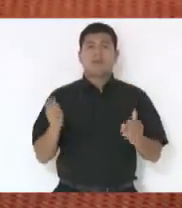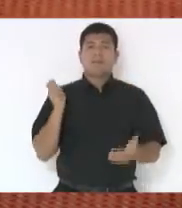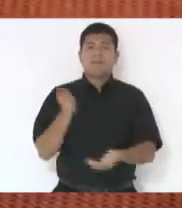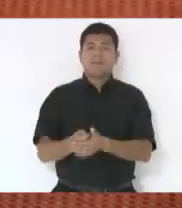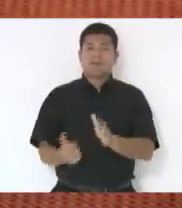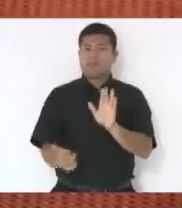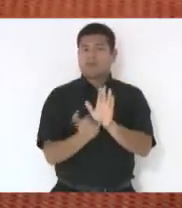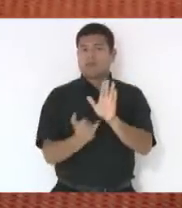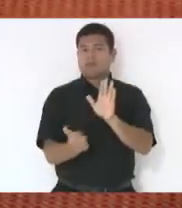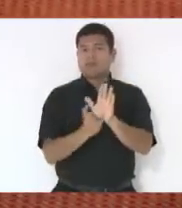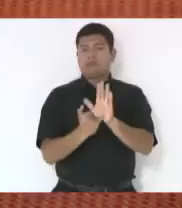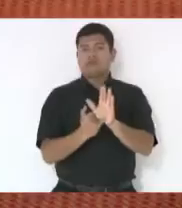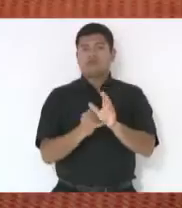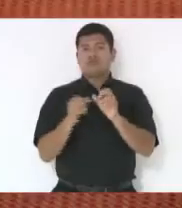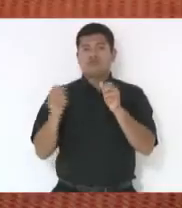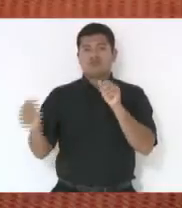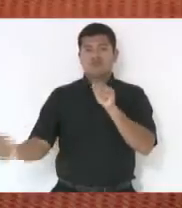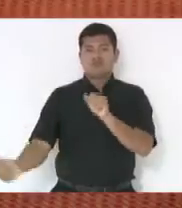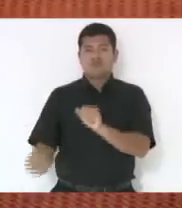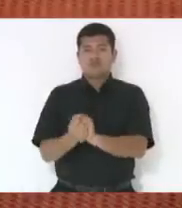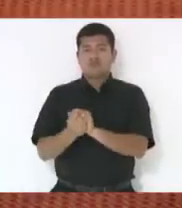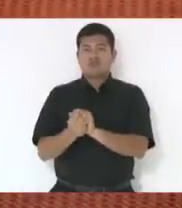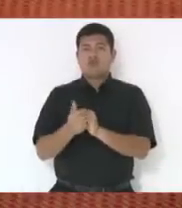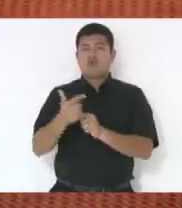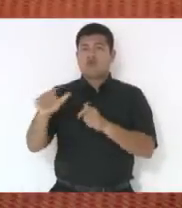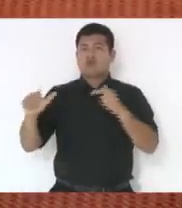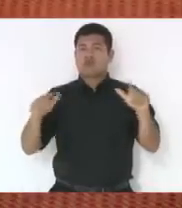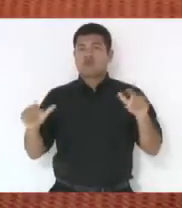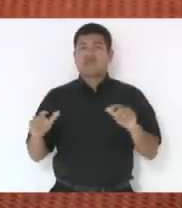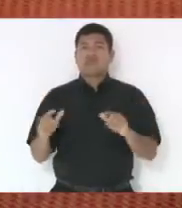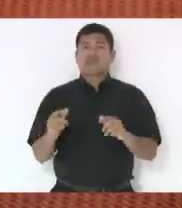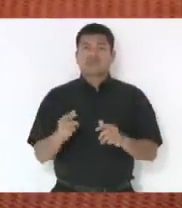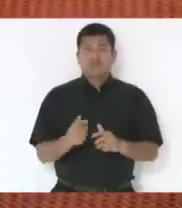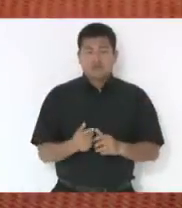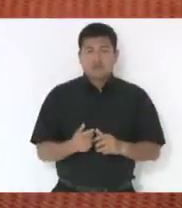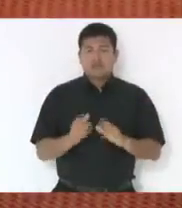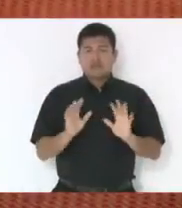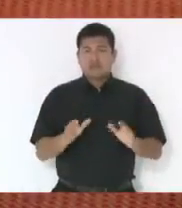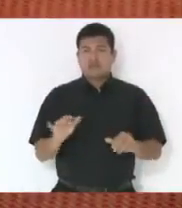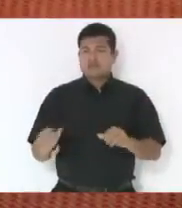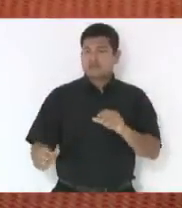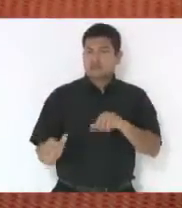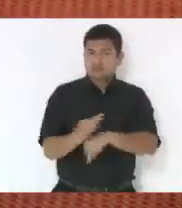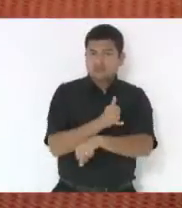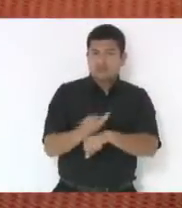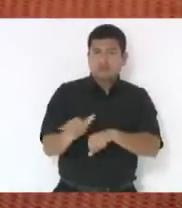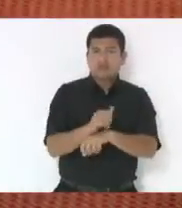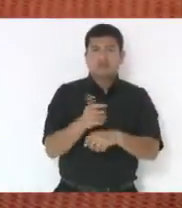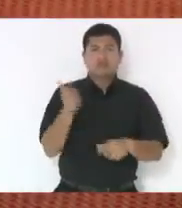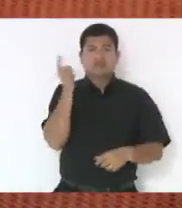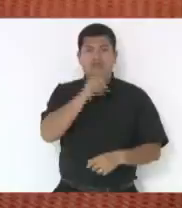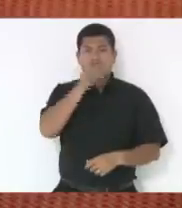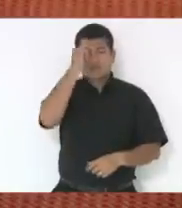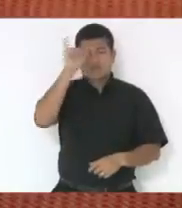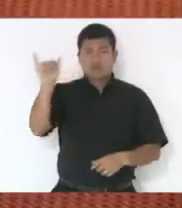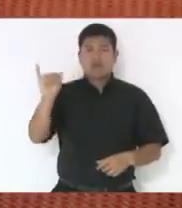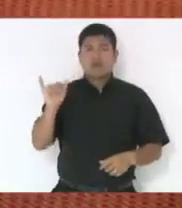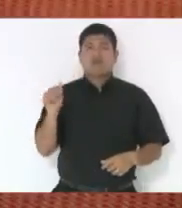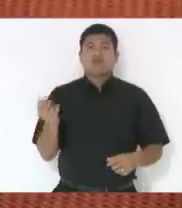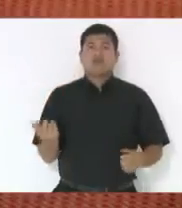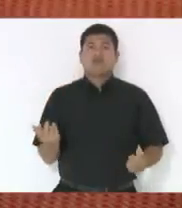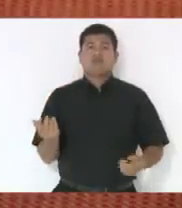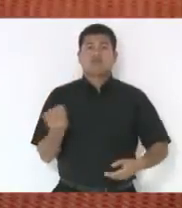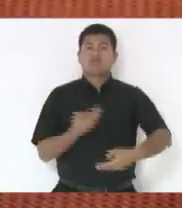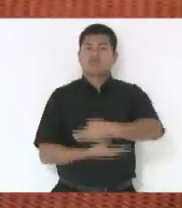tributária, que justamente como outras medidas evitarão que se proíba as transferências como já